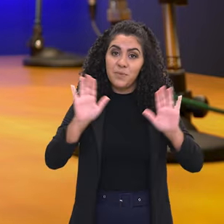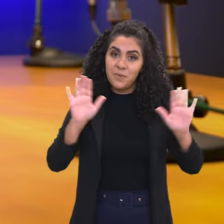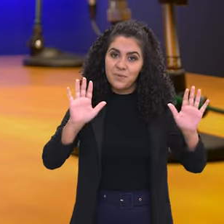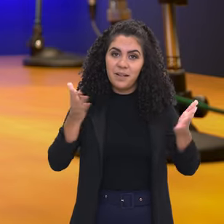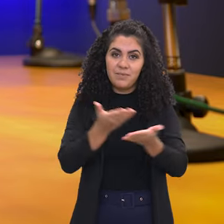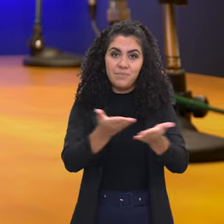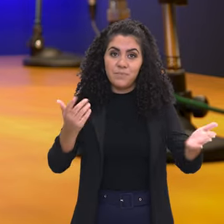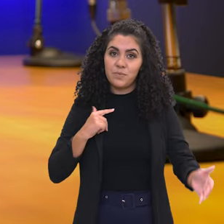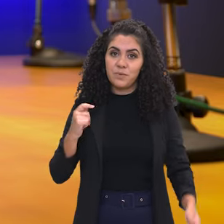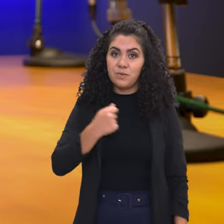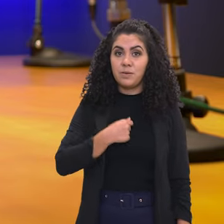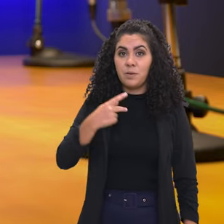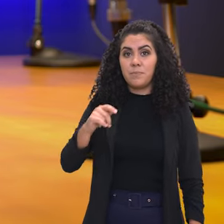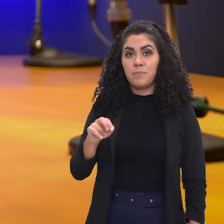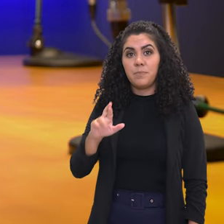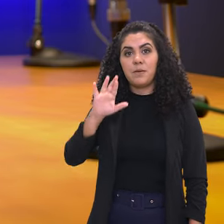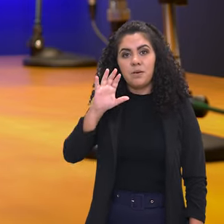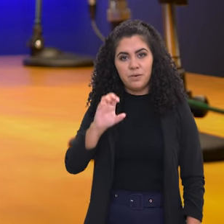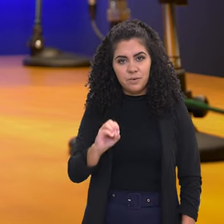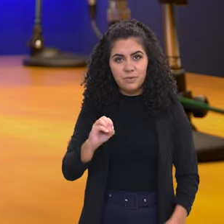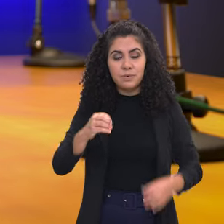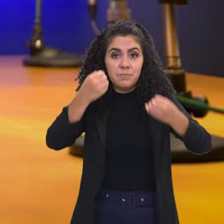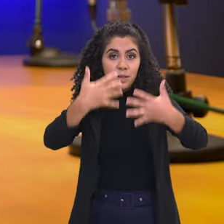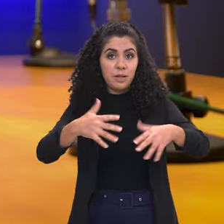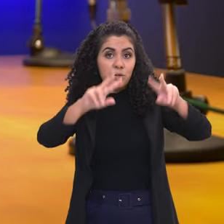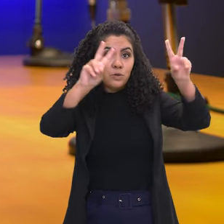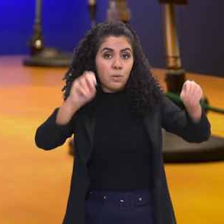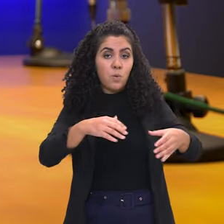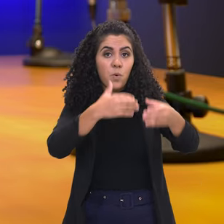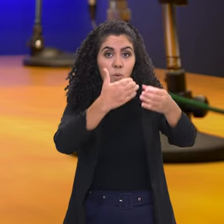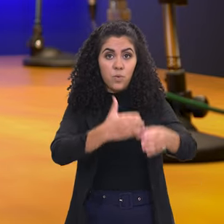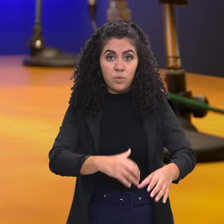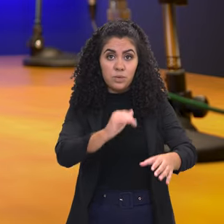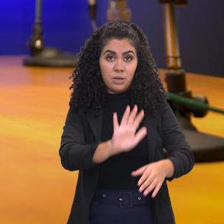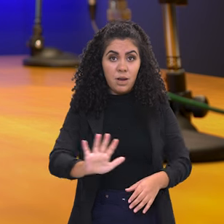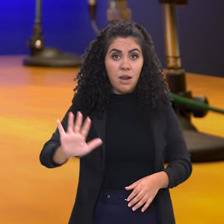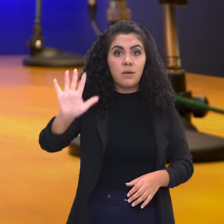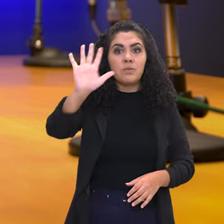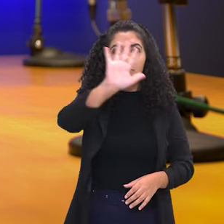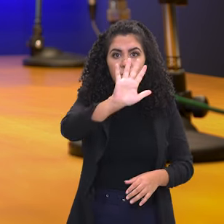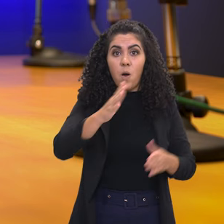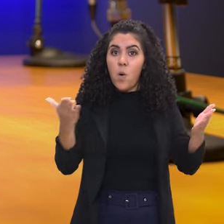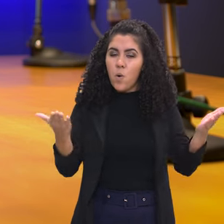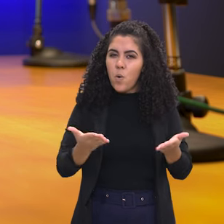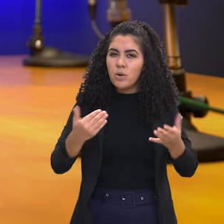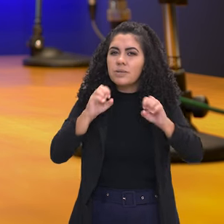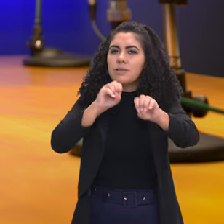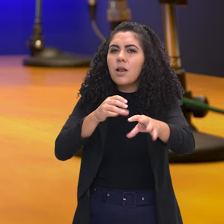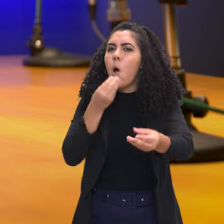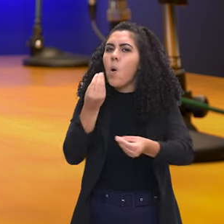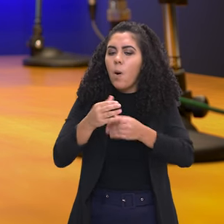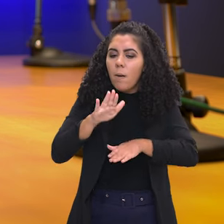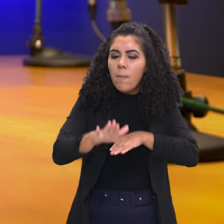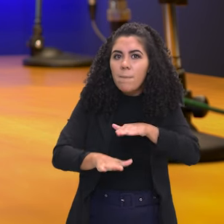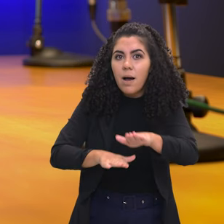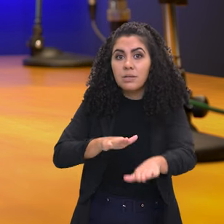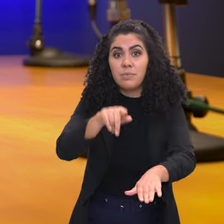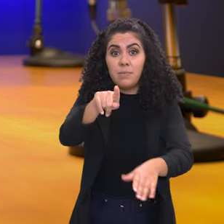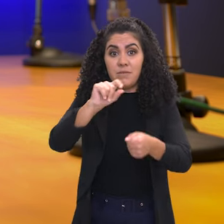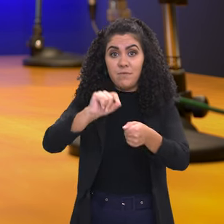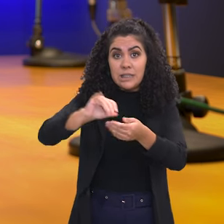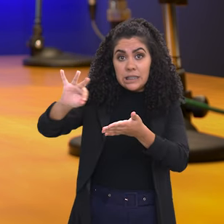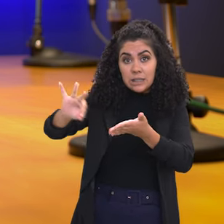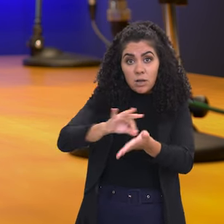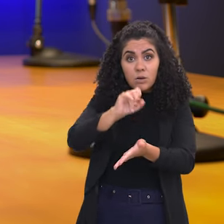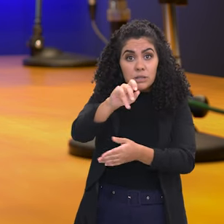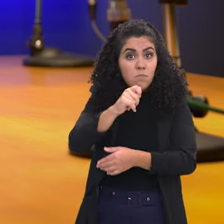Olá a todos, Pedro Assunção mais uma vez aqui falando do Concurso Público Nacional Unificado. Hoje a gente vai dar um passo a passo de